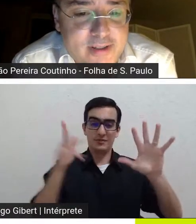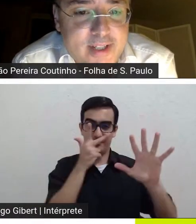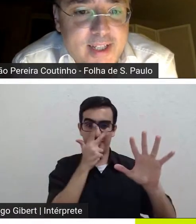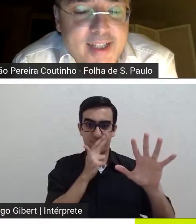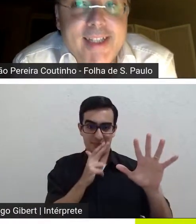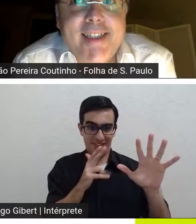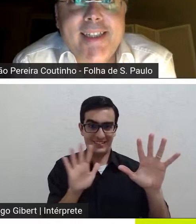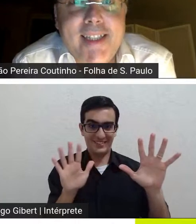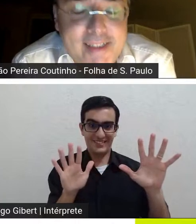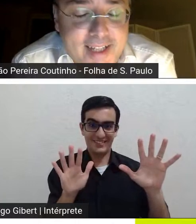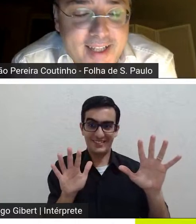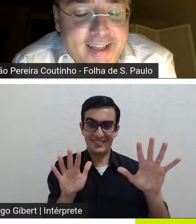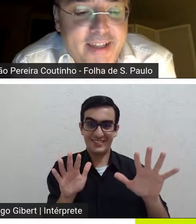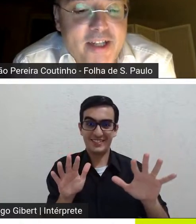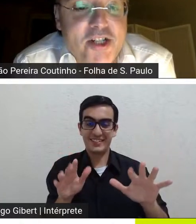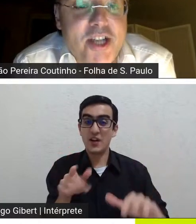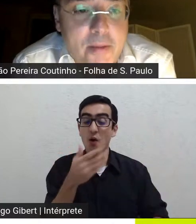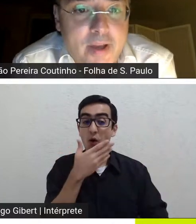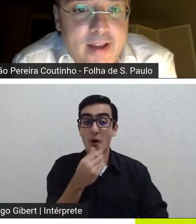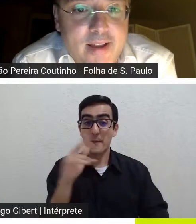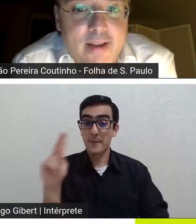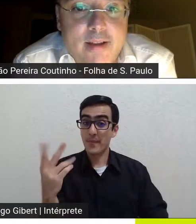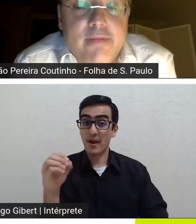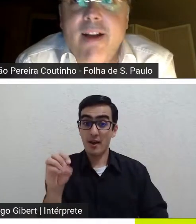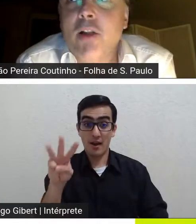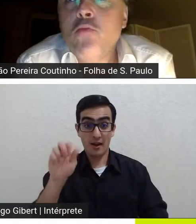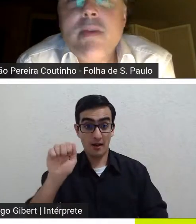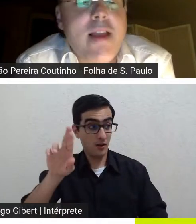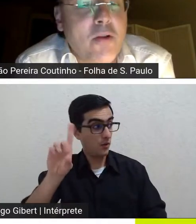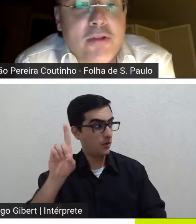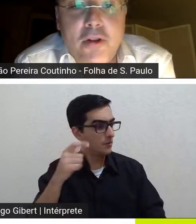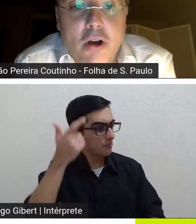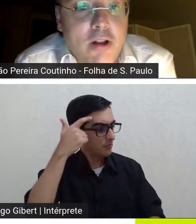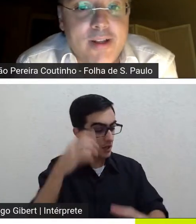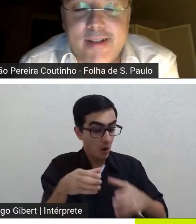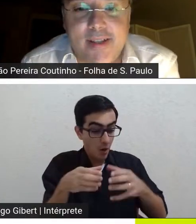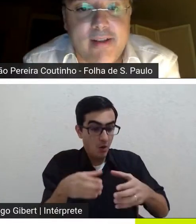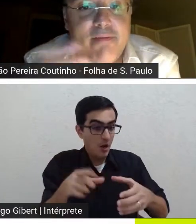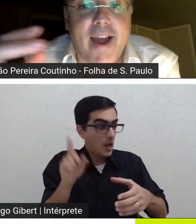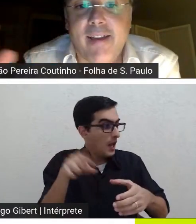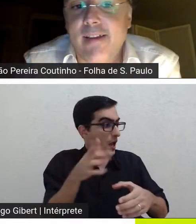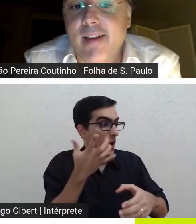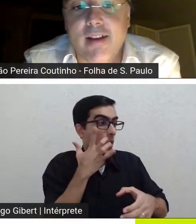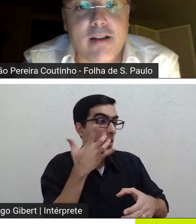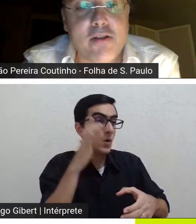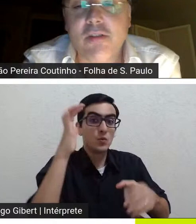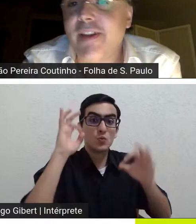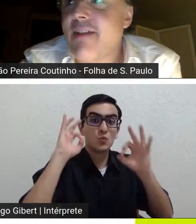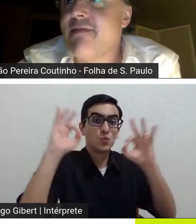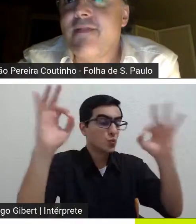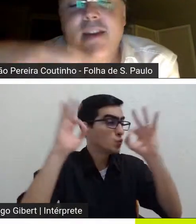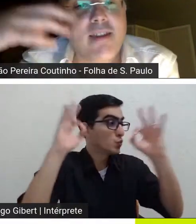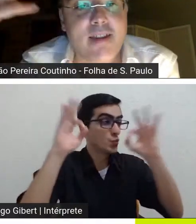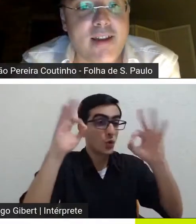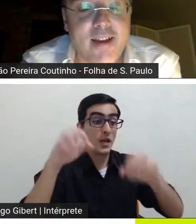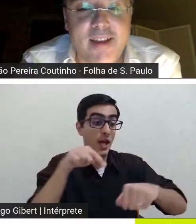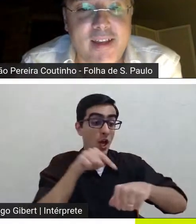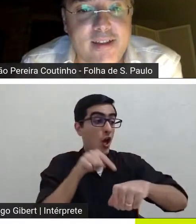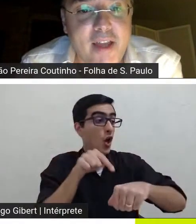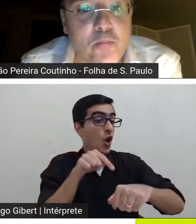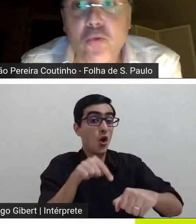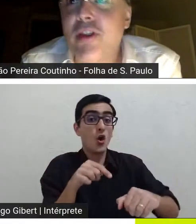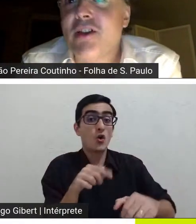Howard ele acredita que a gema que vale um milhão de dólares e que lhe vai resolver a vida